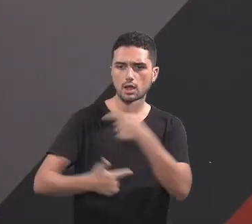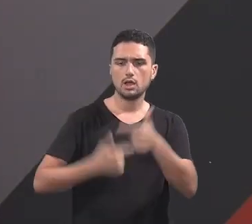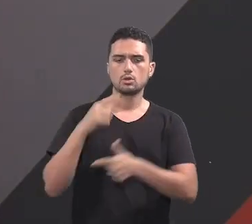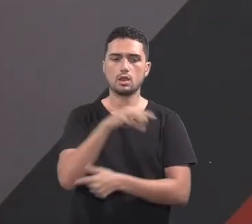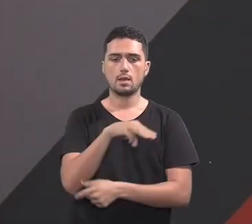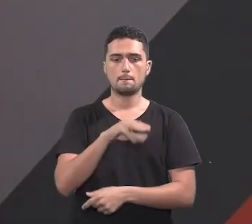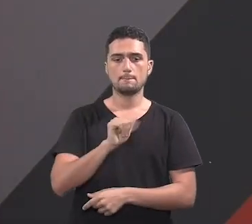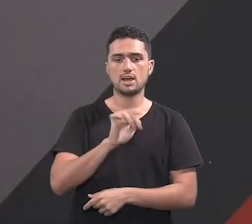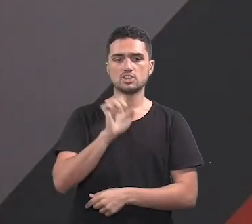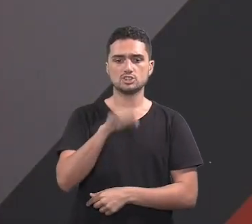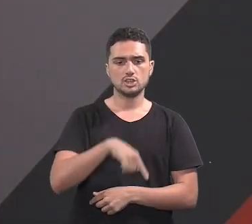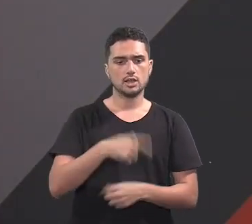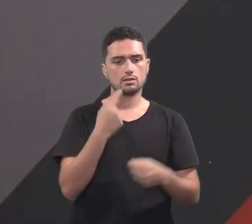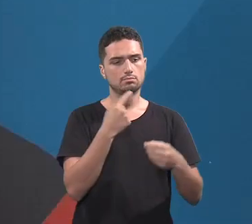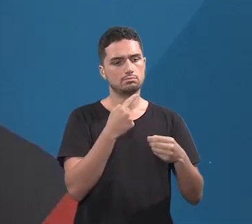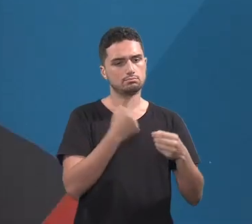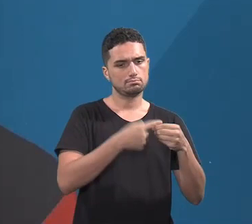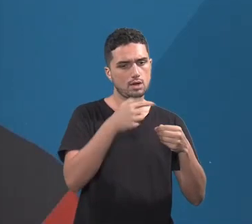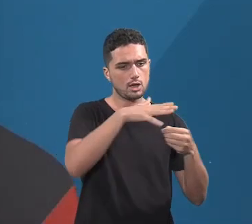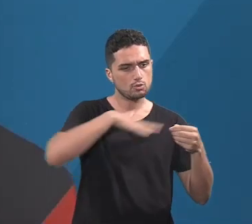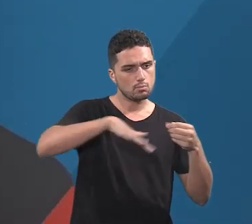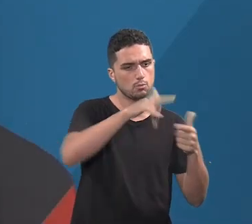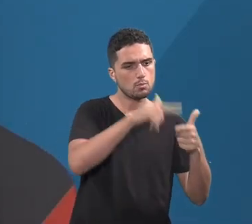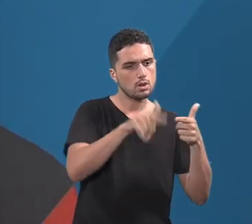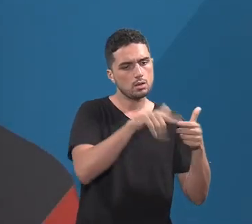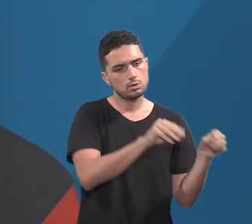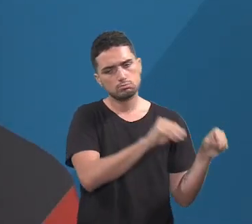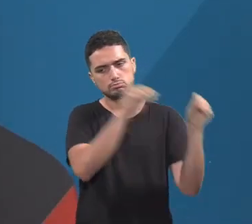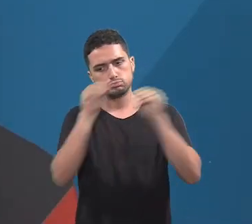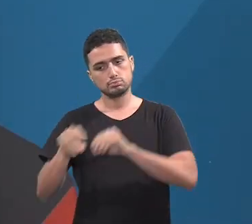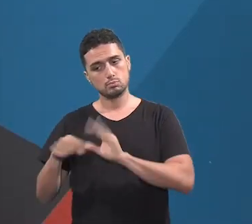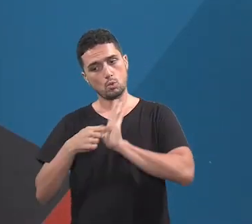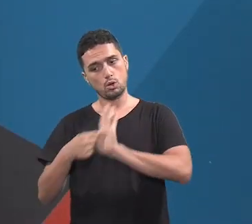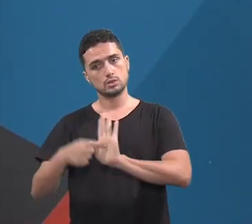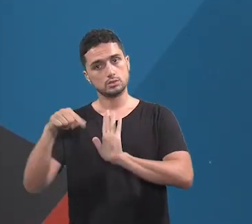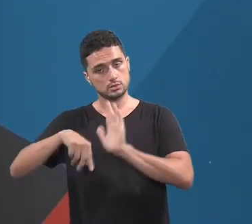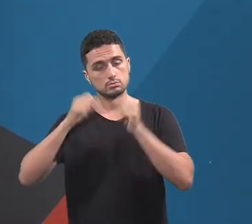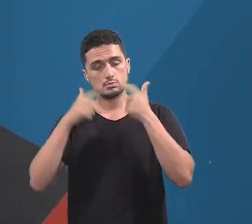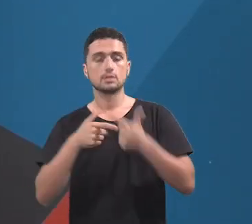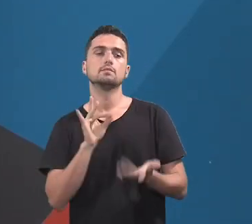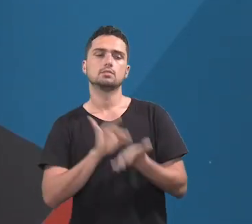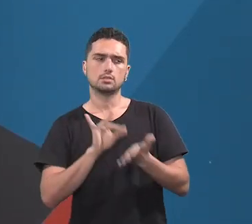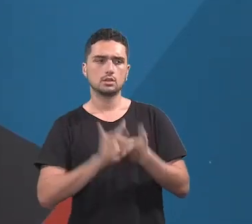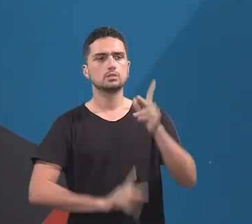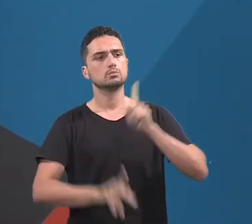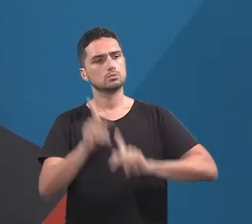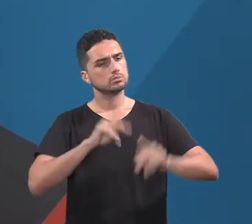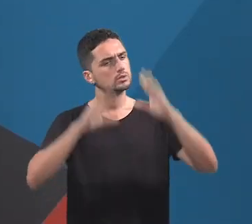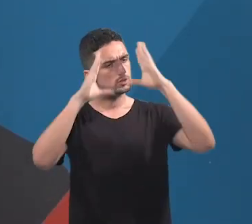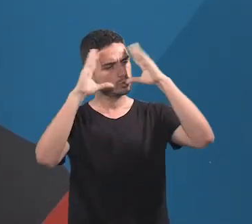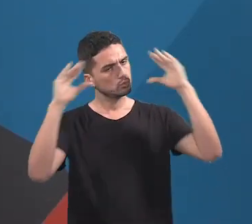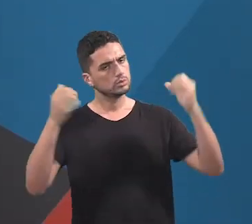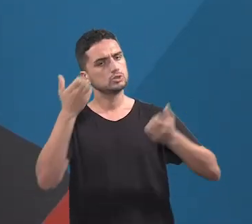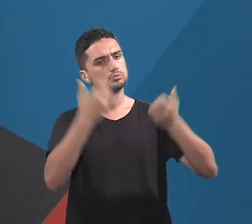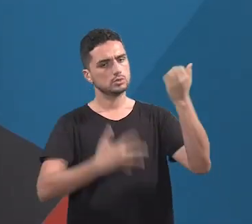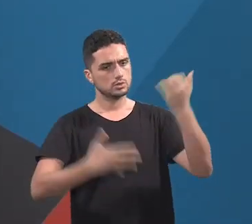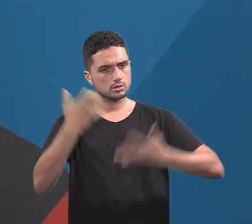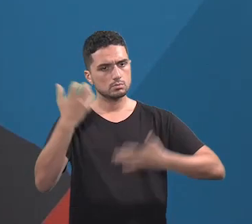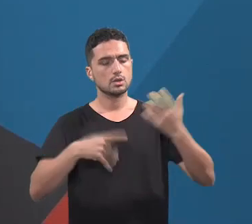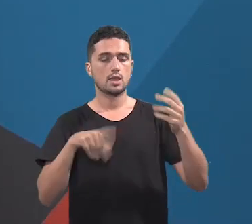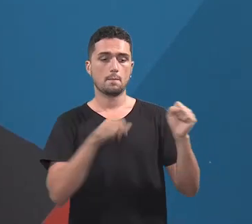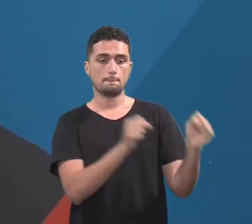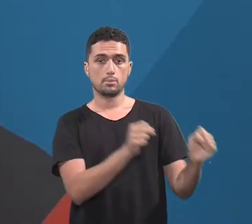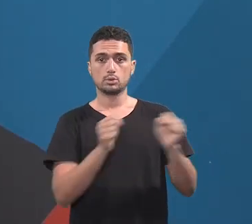Magé e trazendo aqui para casa, né? É verdade, é bom a gente deixar bem, a população bem tranquila, que são poderes distintos, né,